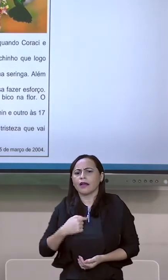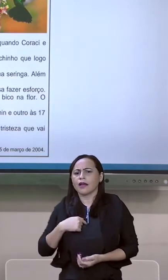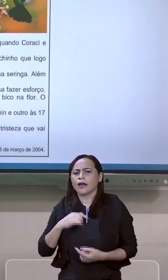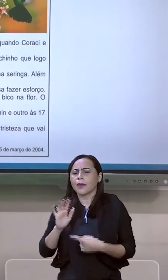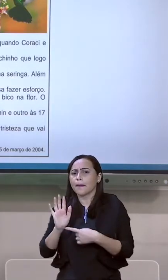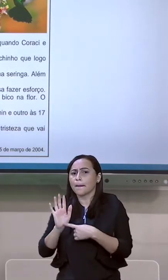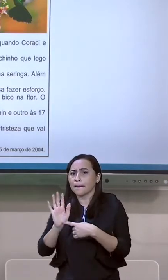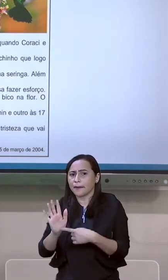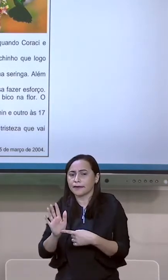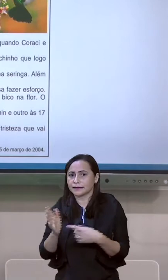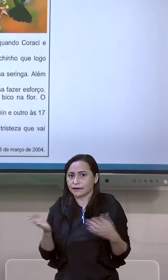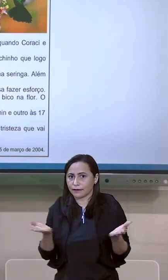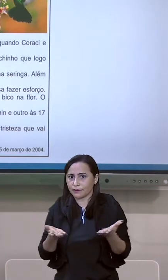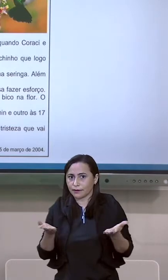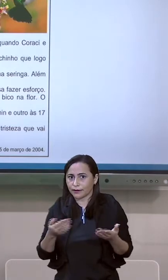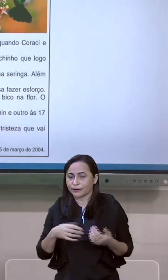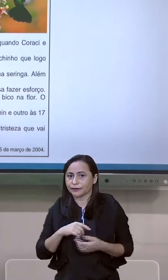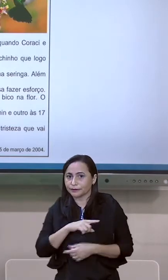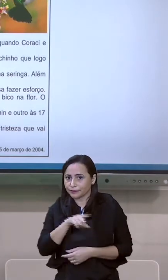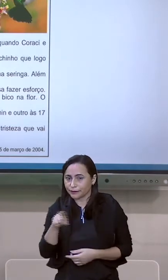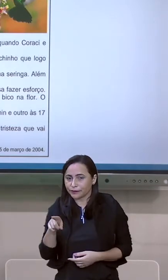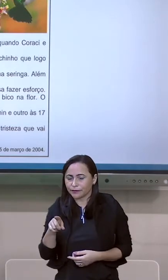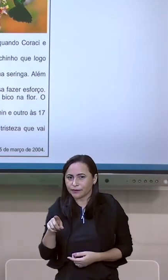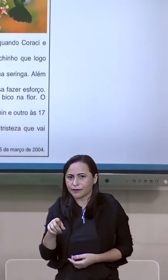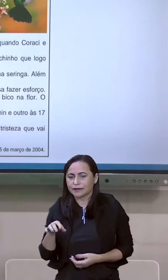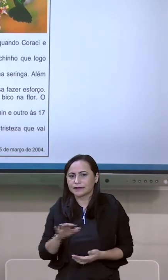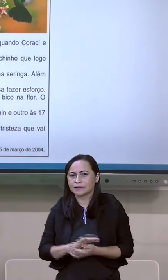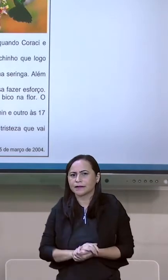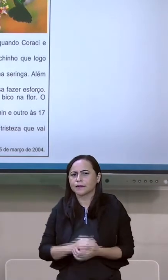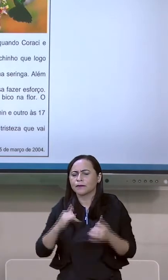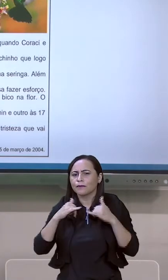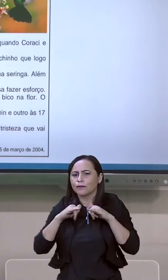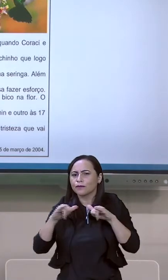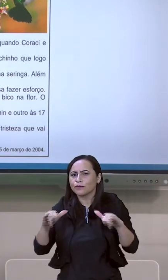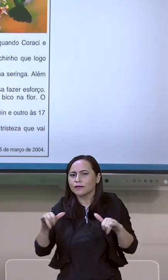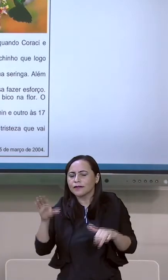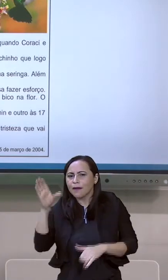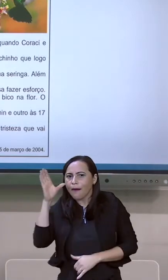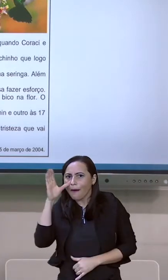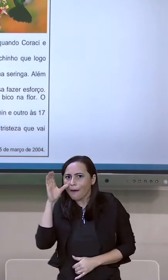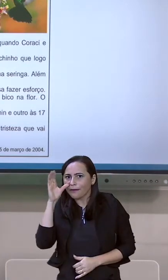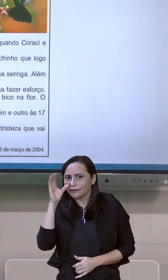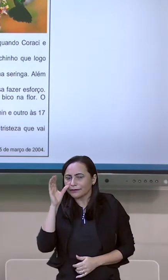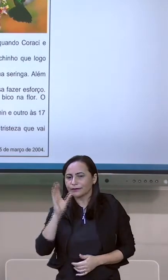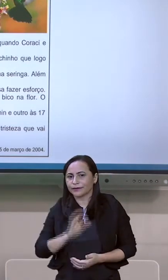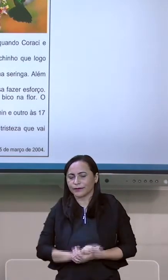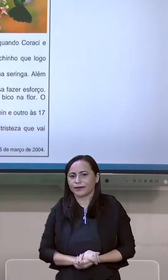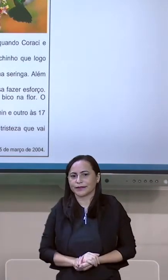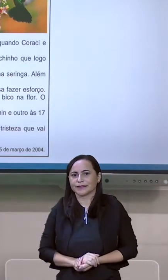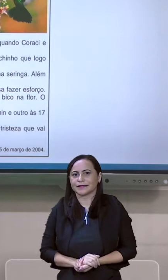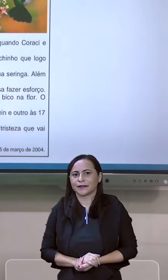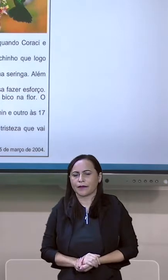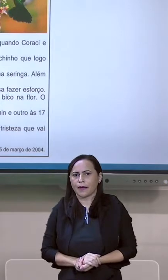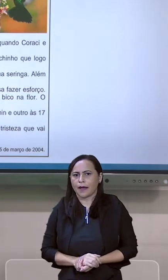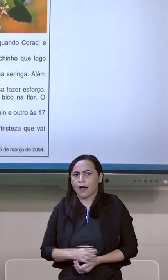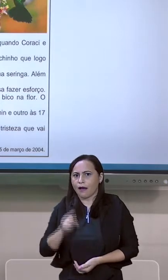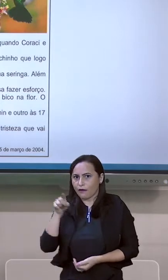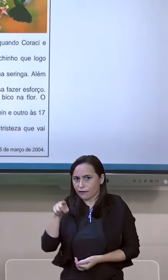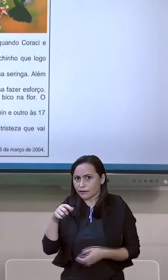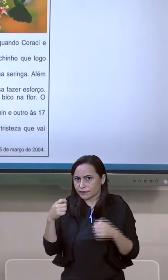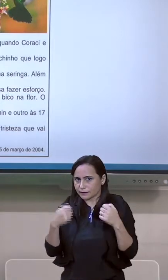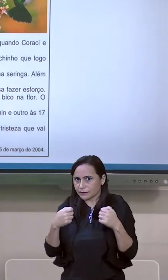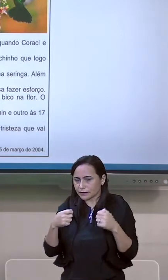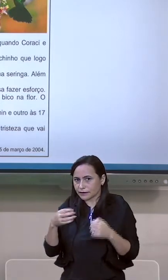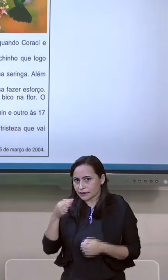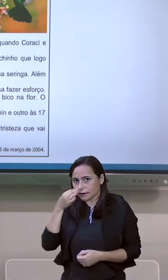uma notícia curiosa, que vocês vão ler juntos comigo, vão prestar atenção na pontuação,